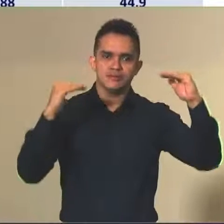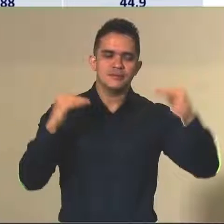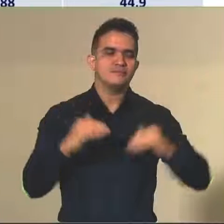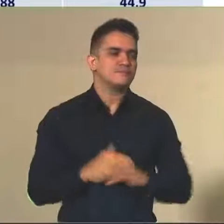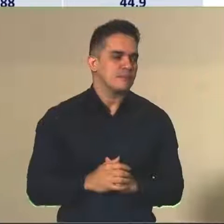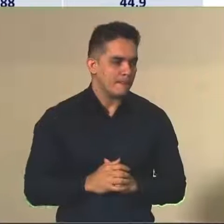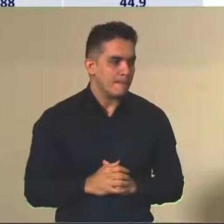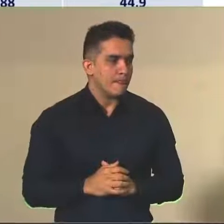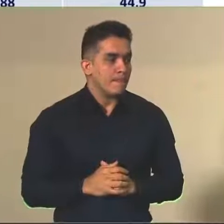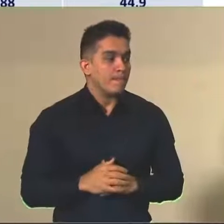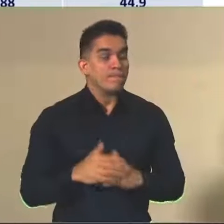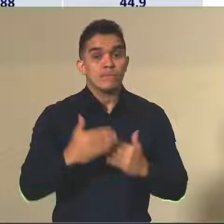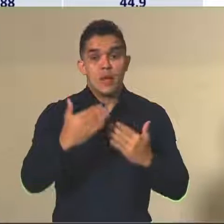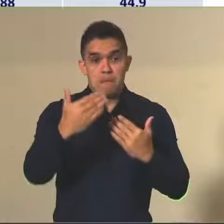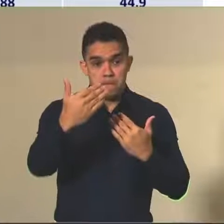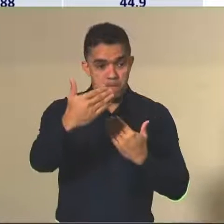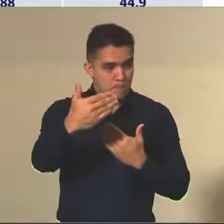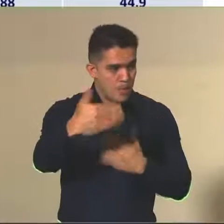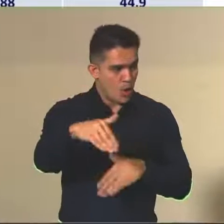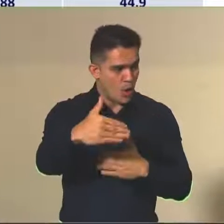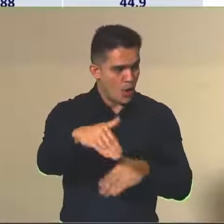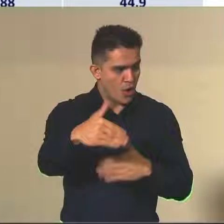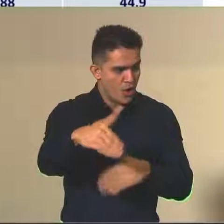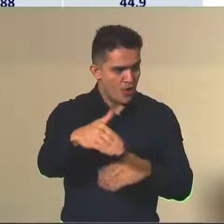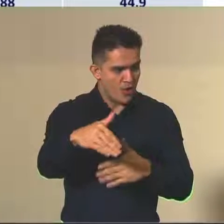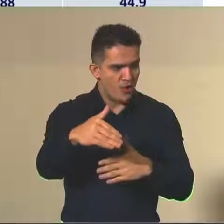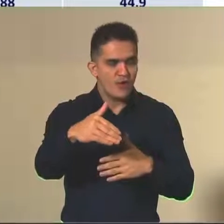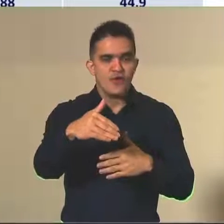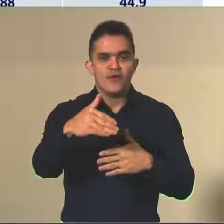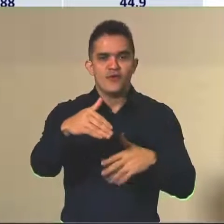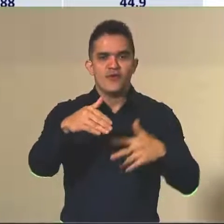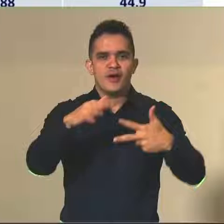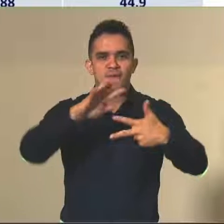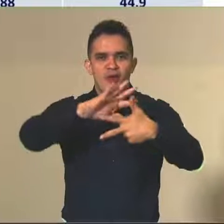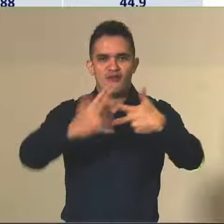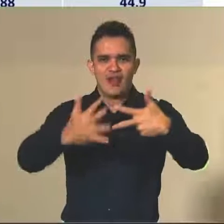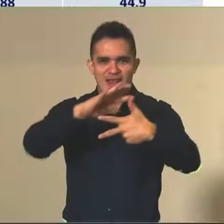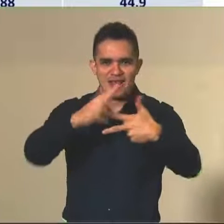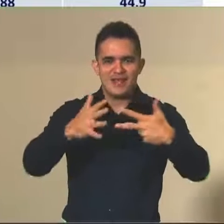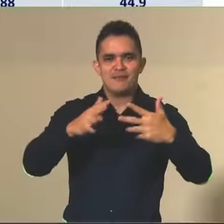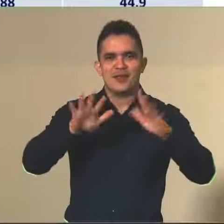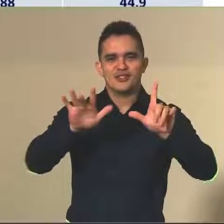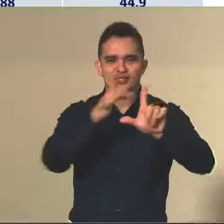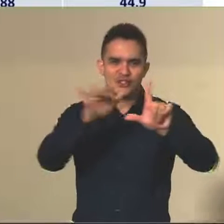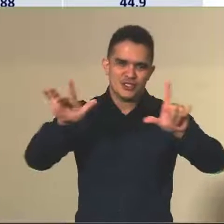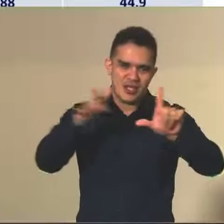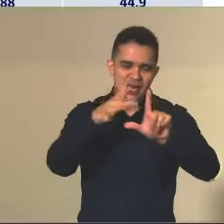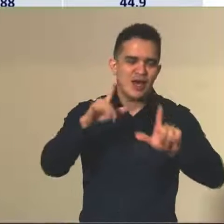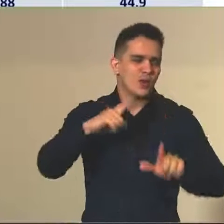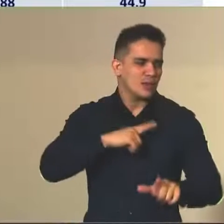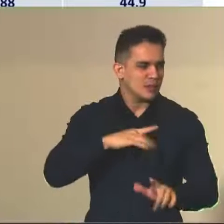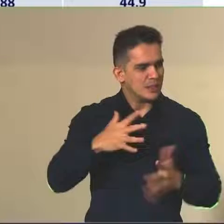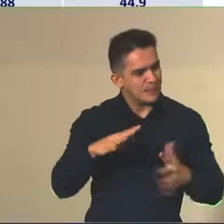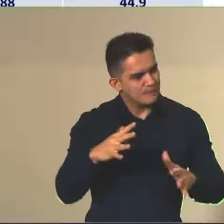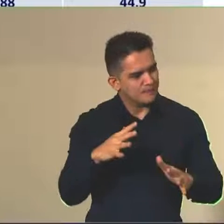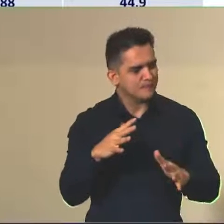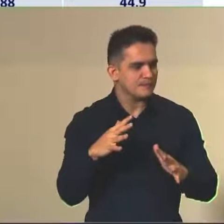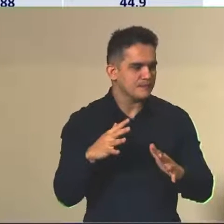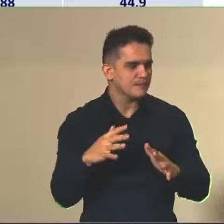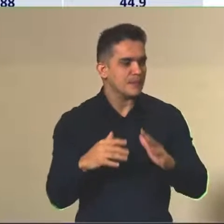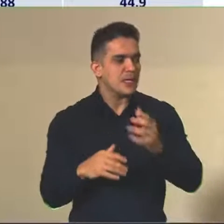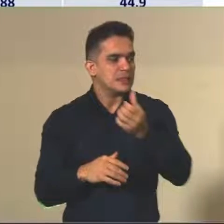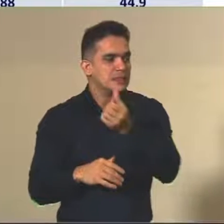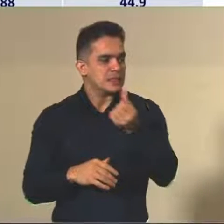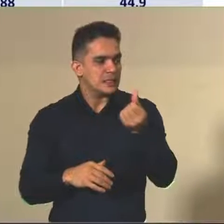.544 inscritos, 32.376 presentes no primeiro dia, com uma taxa de presença de